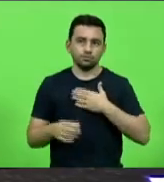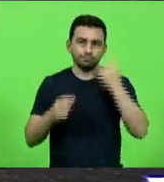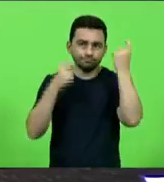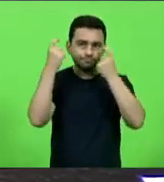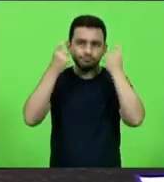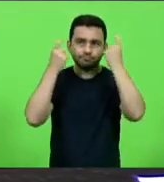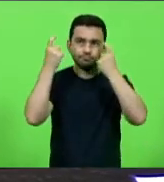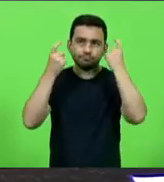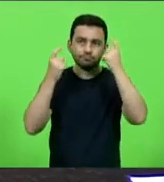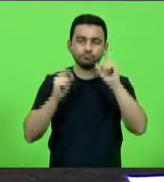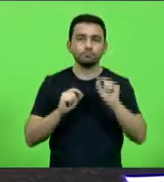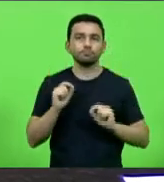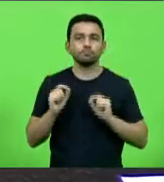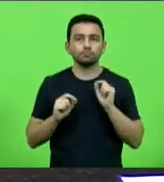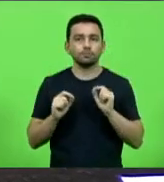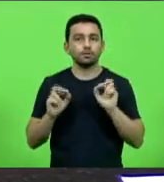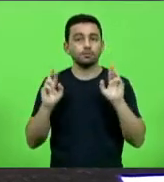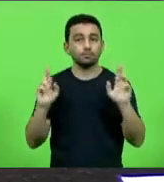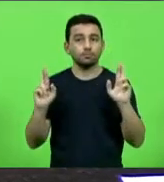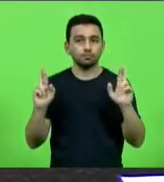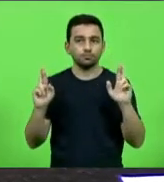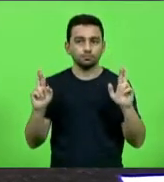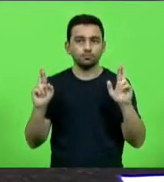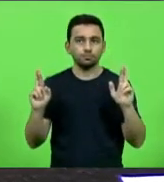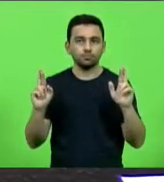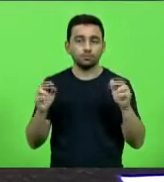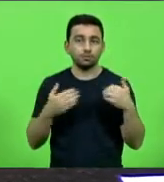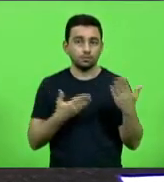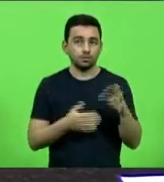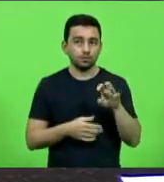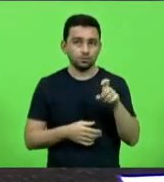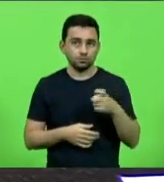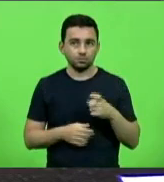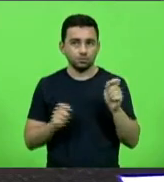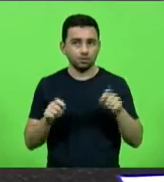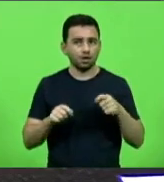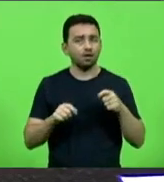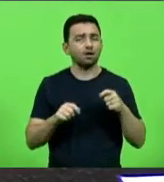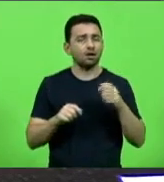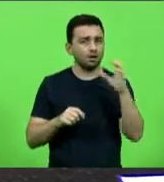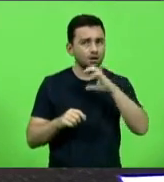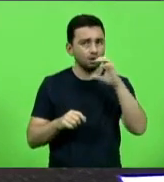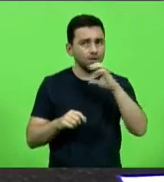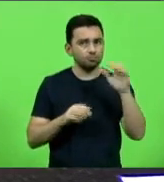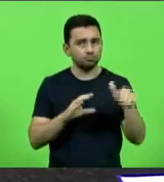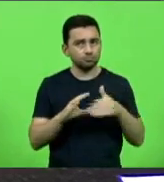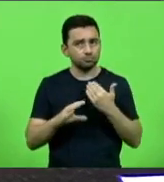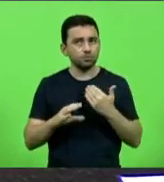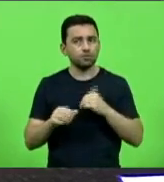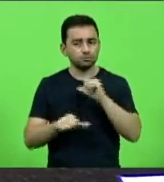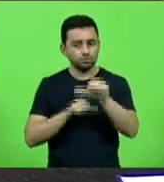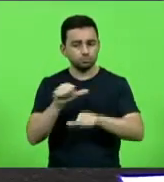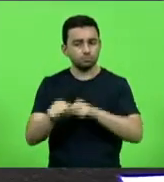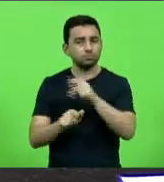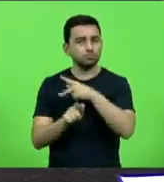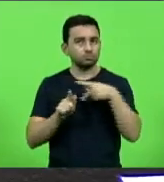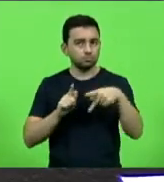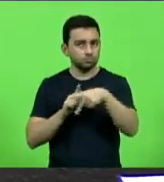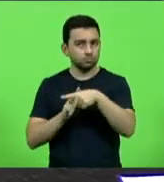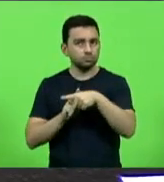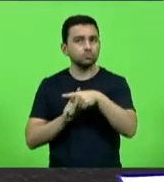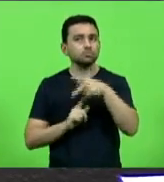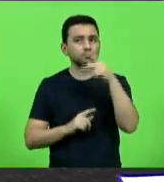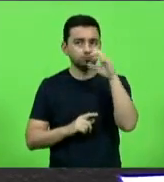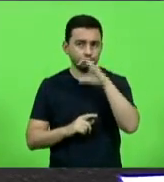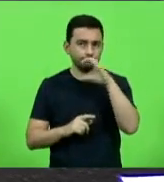e torcer para que o Executivo encaminhe logo para esta casa a reforma da Previdência tão necessária para